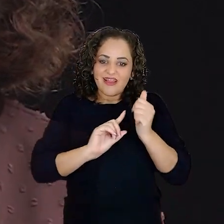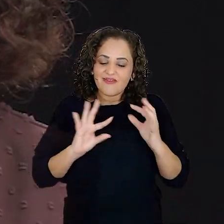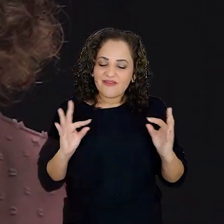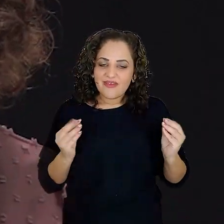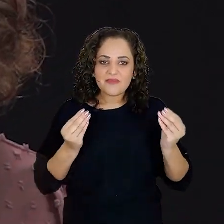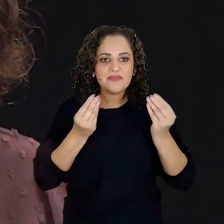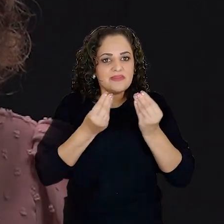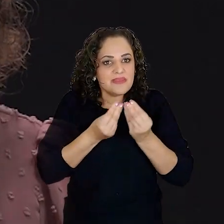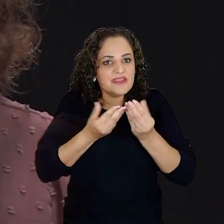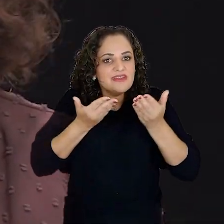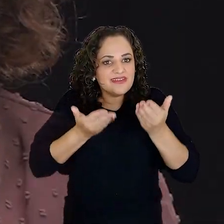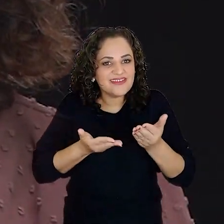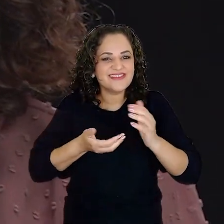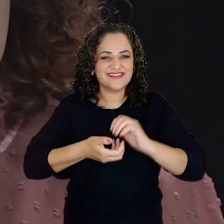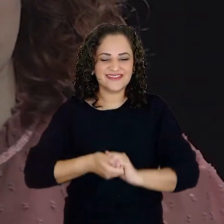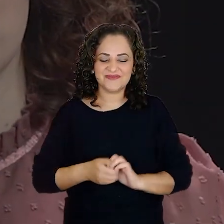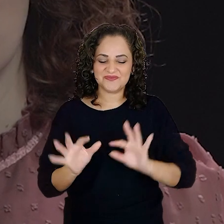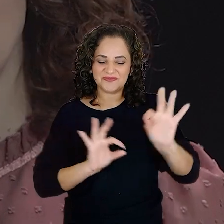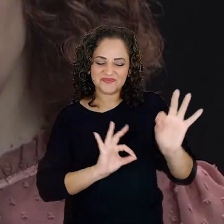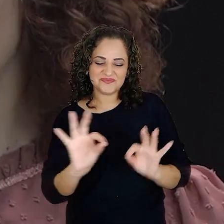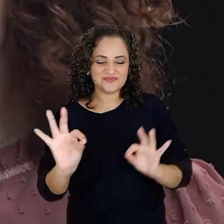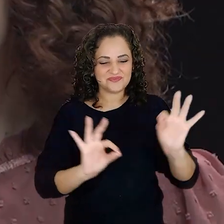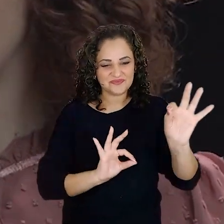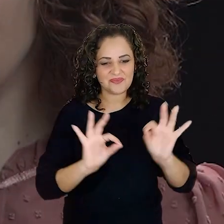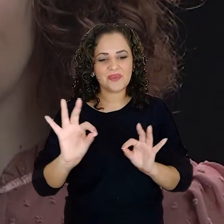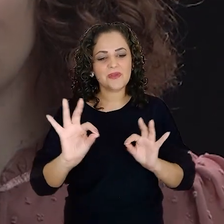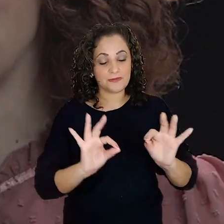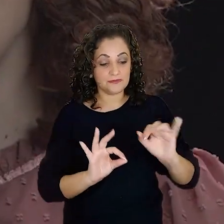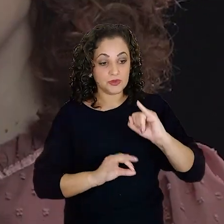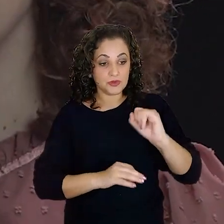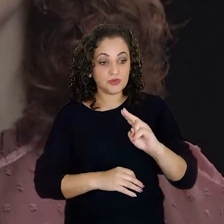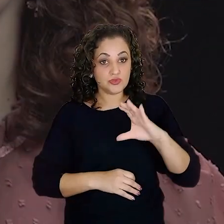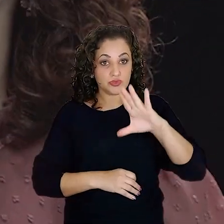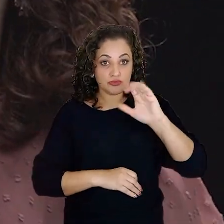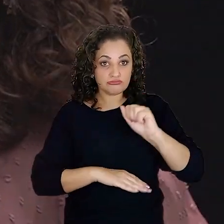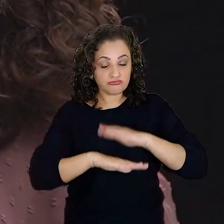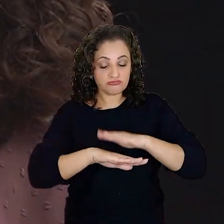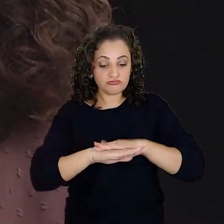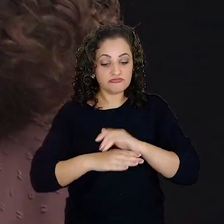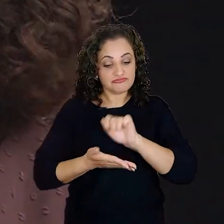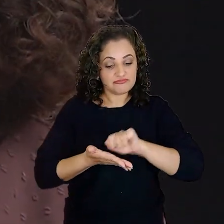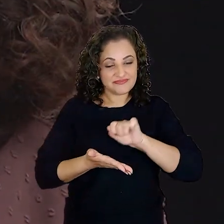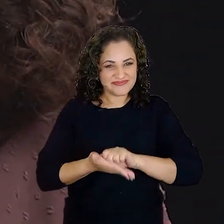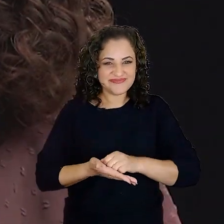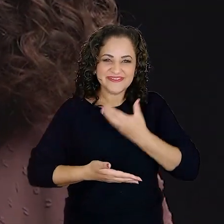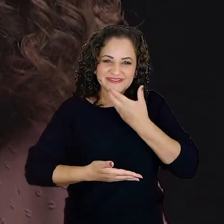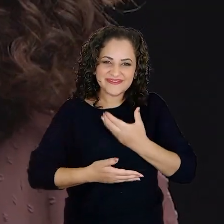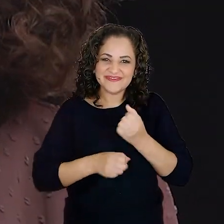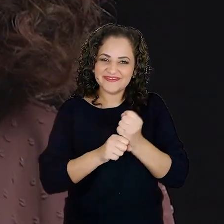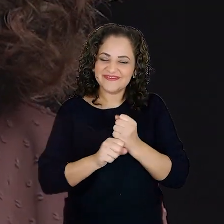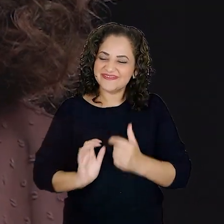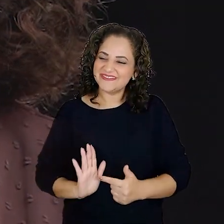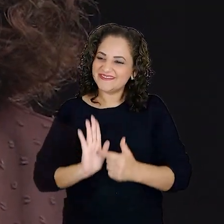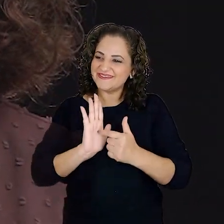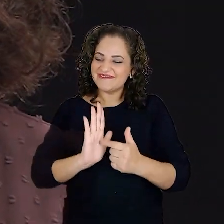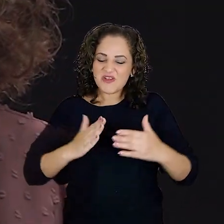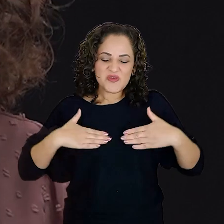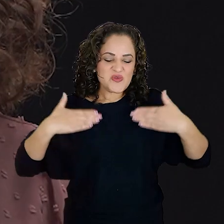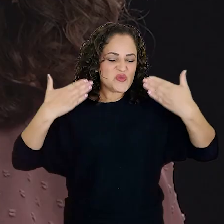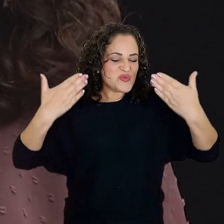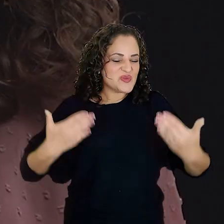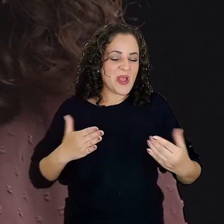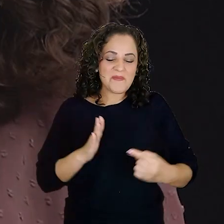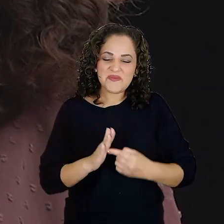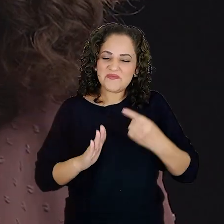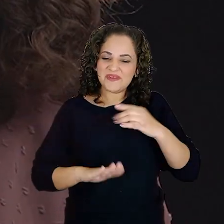organizaram tudo. O Juca compôs os versos. E no Natal daquele ano, eles apresentaram uma surpresa. A primeira composição de Chiquinha.